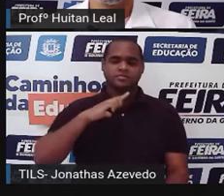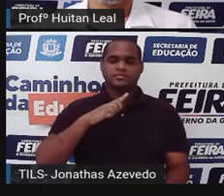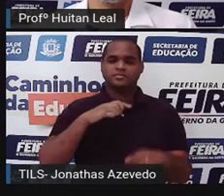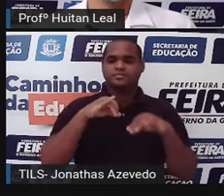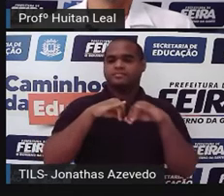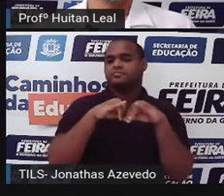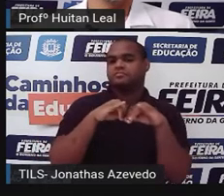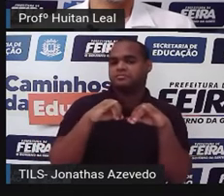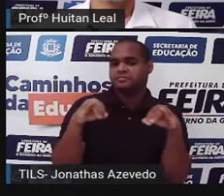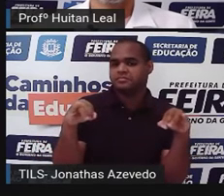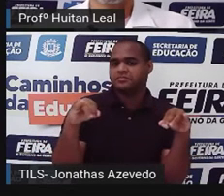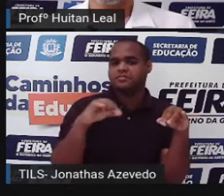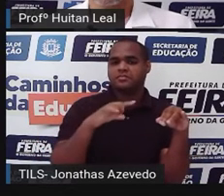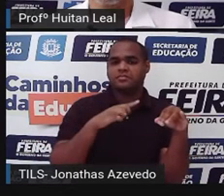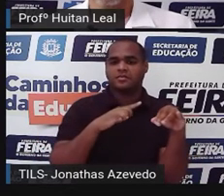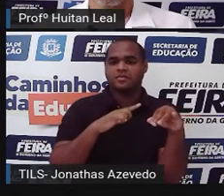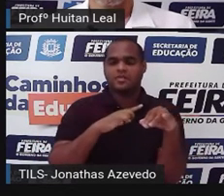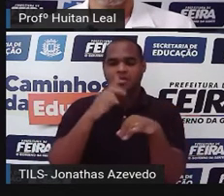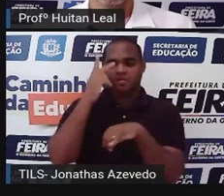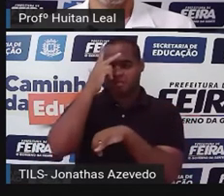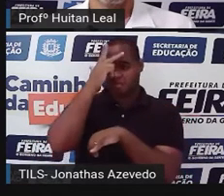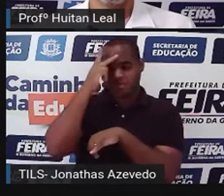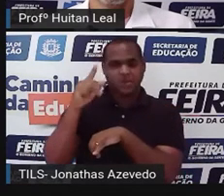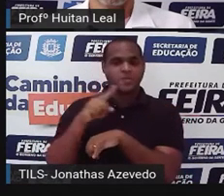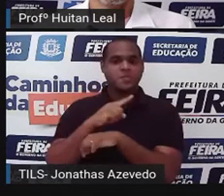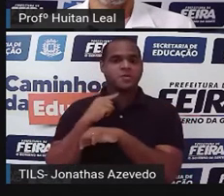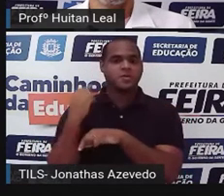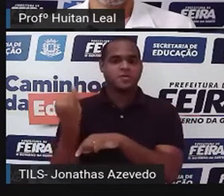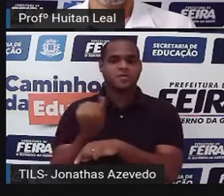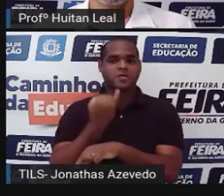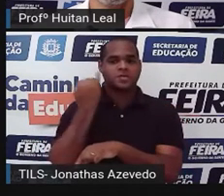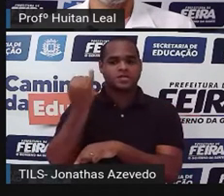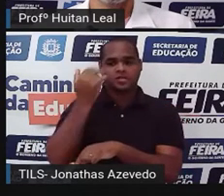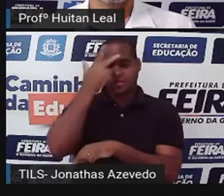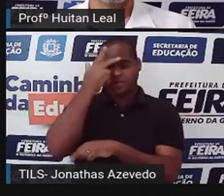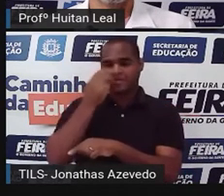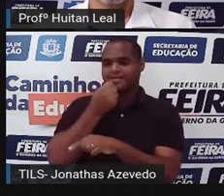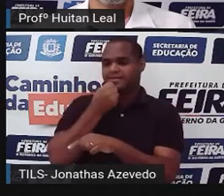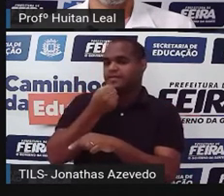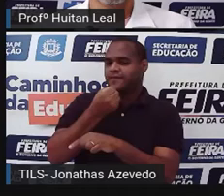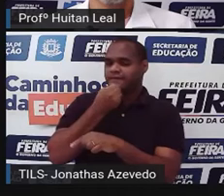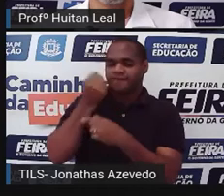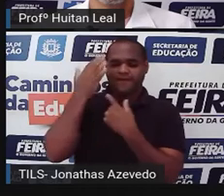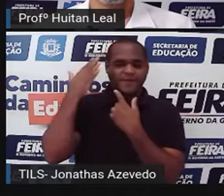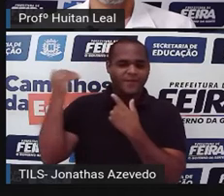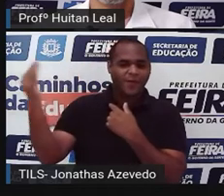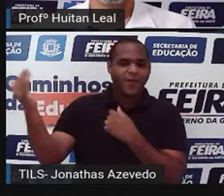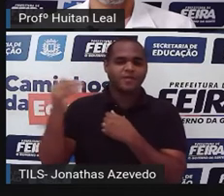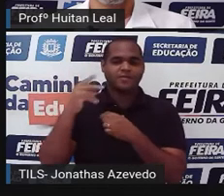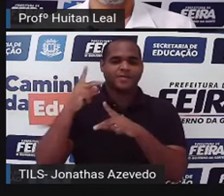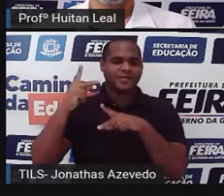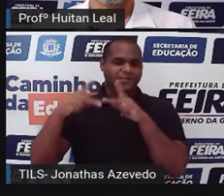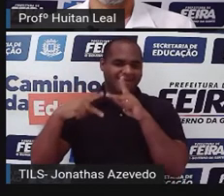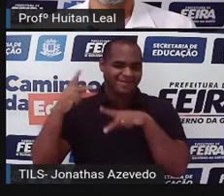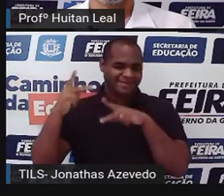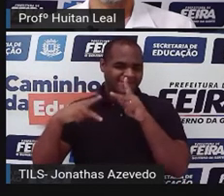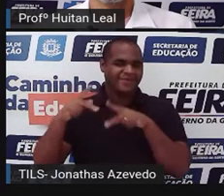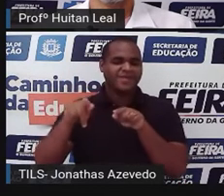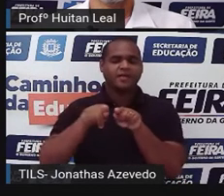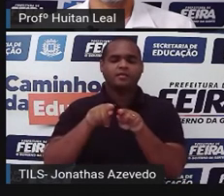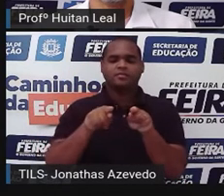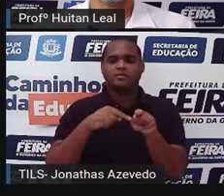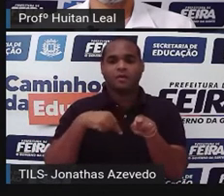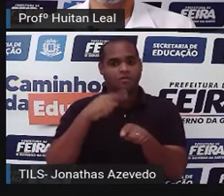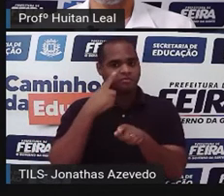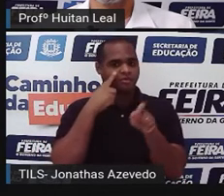do falecimento de alguém importante, alguma atua, atriz, não é? Político. Então a gente já